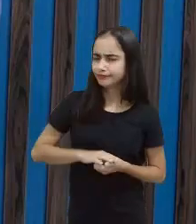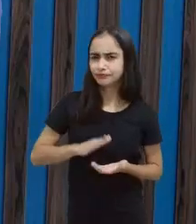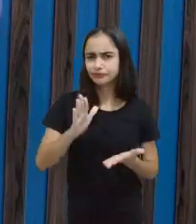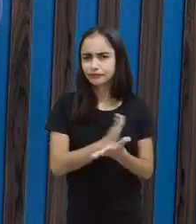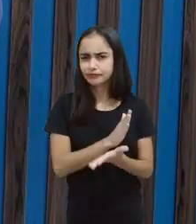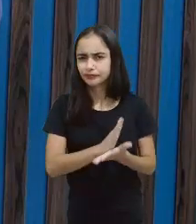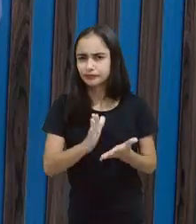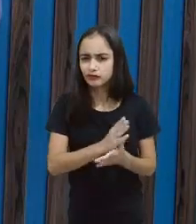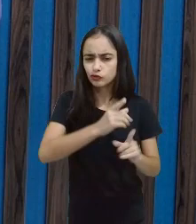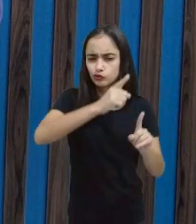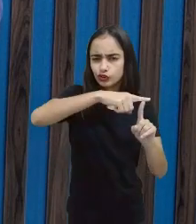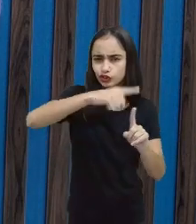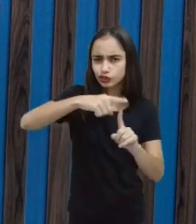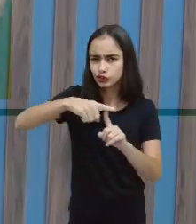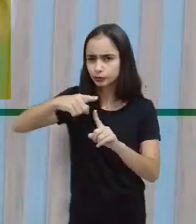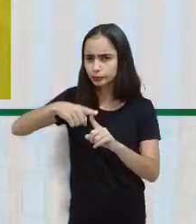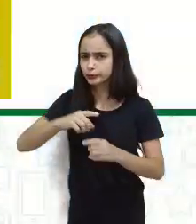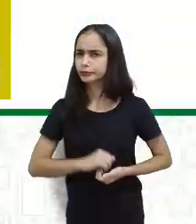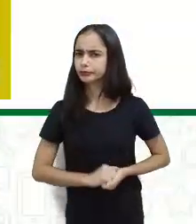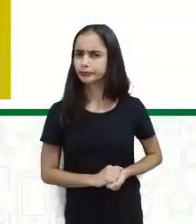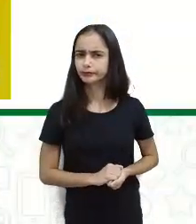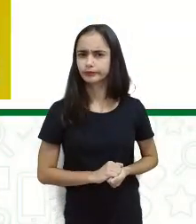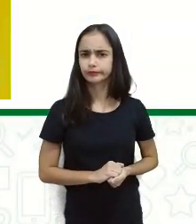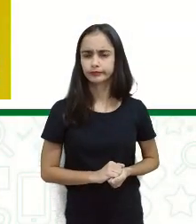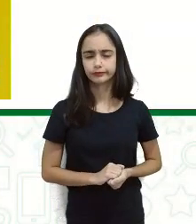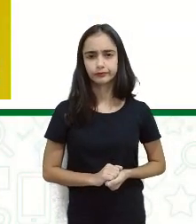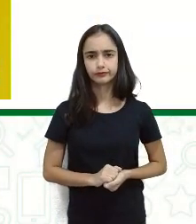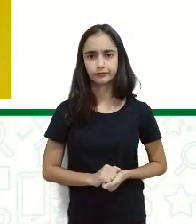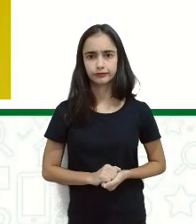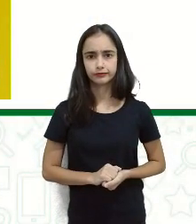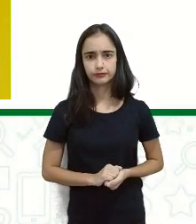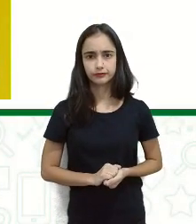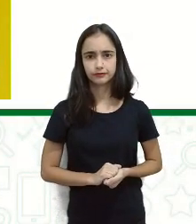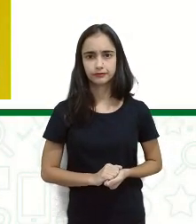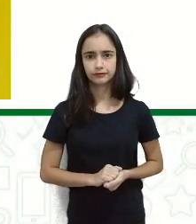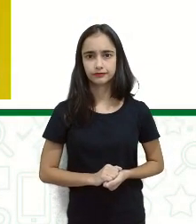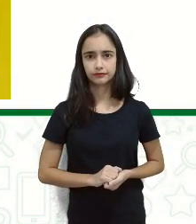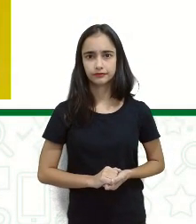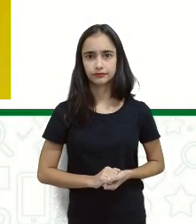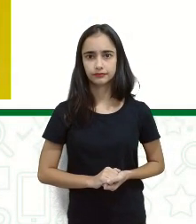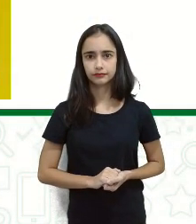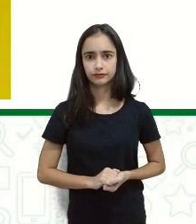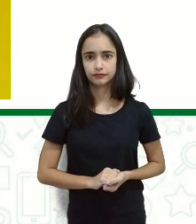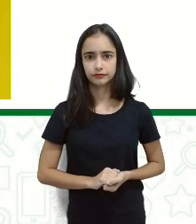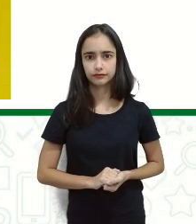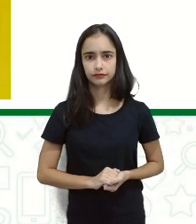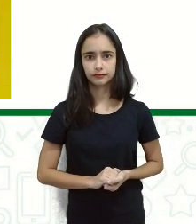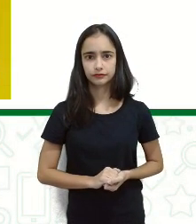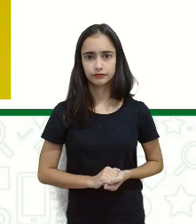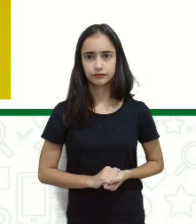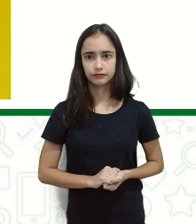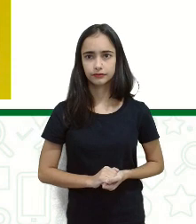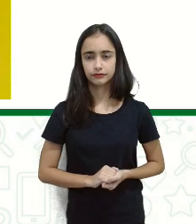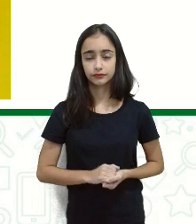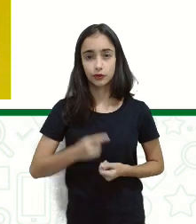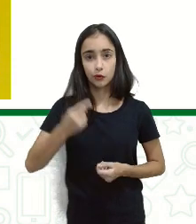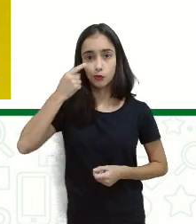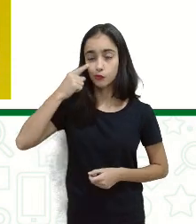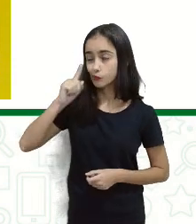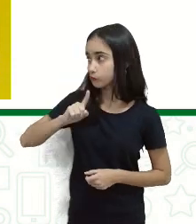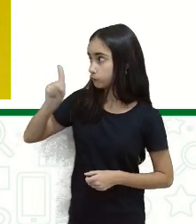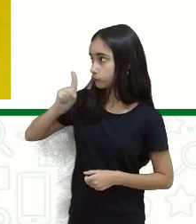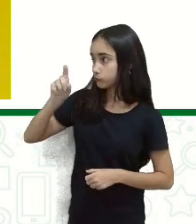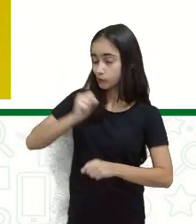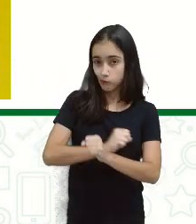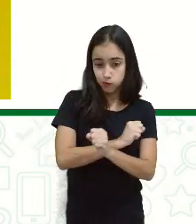onomatopeias? Esse barulho, e olha esse barulho de explosão. Só um pouco